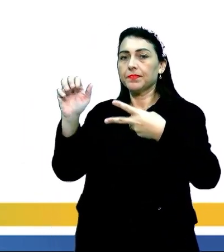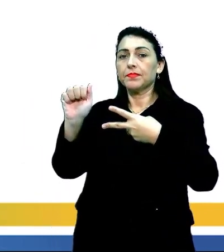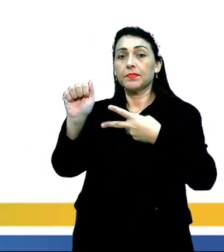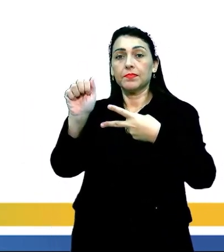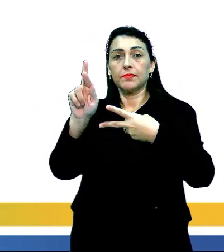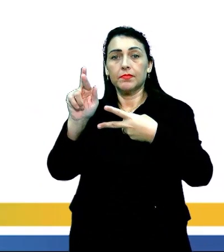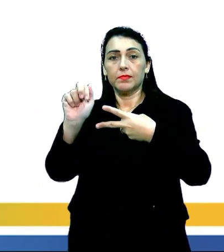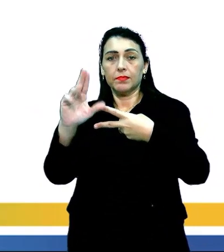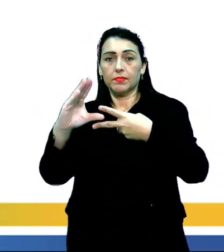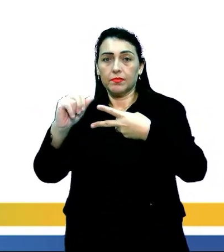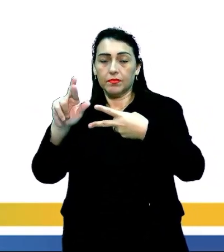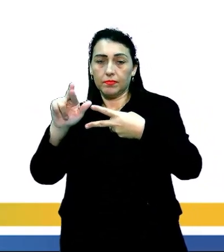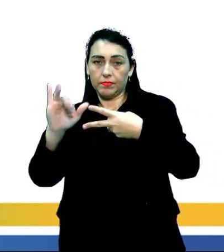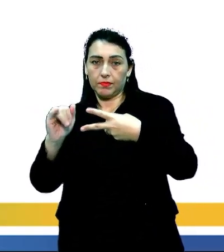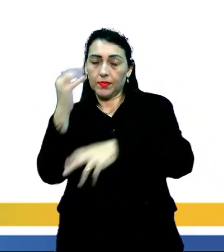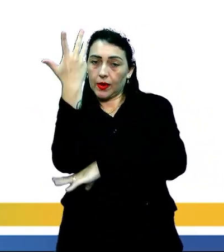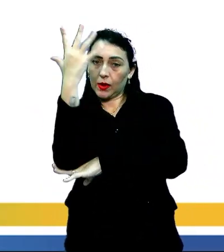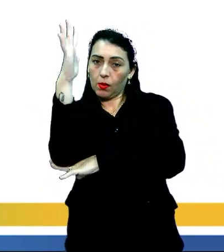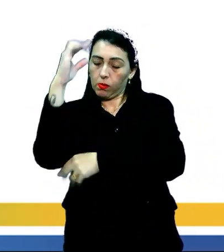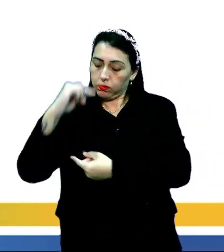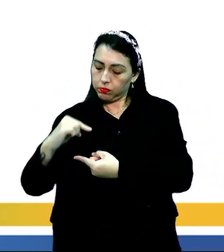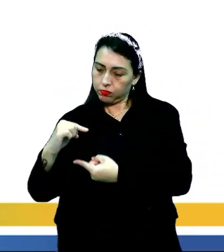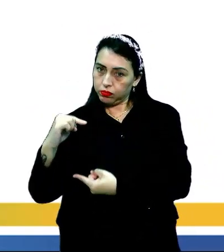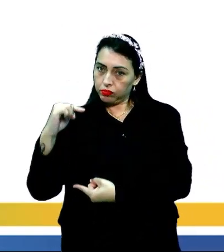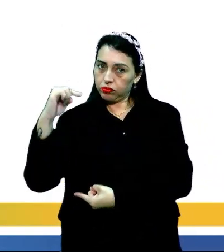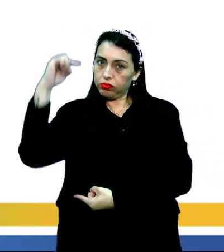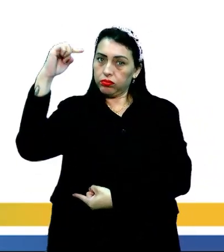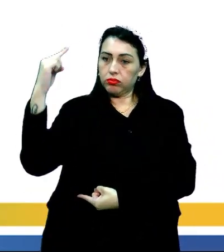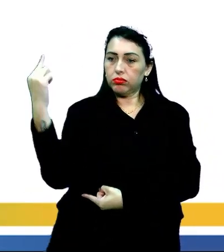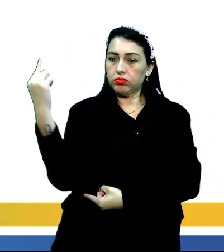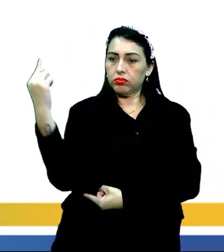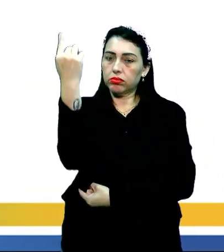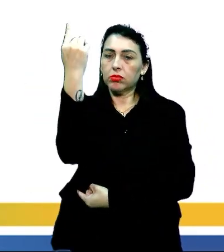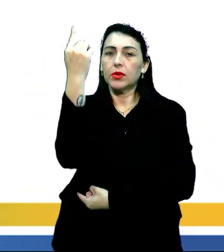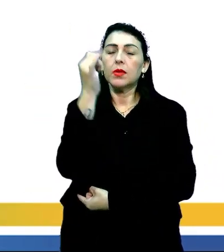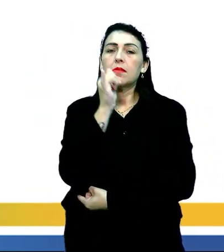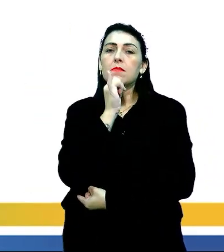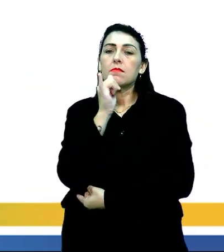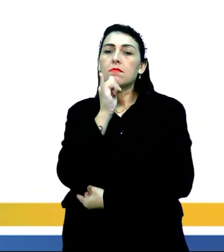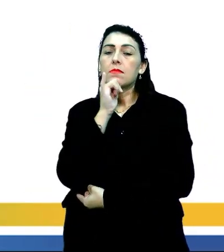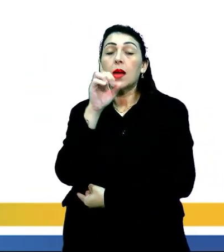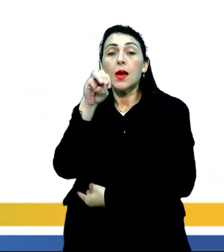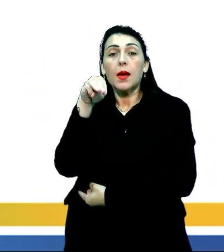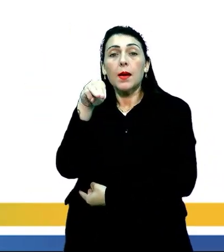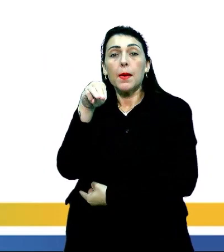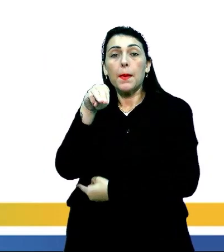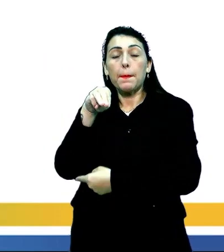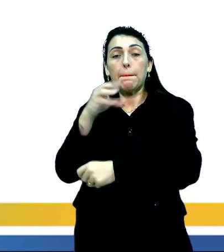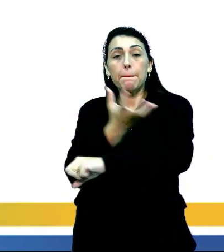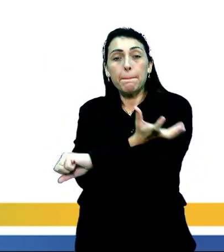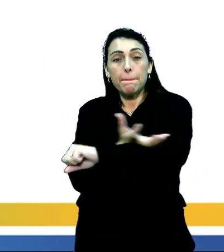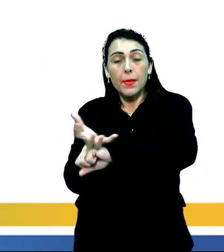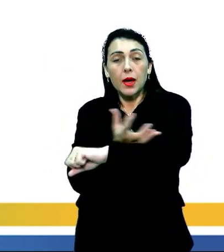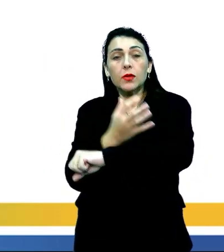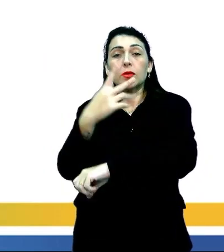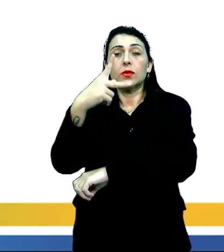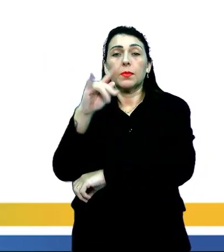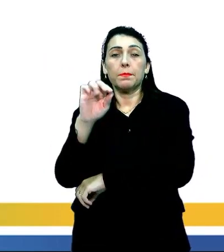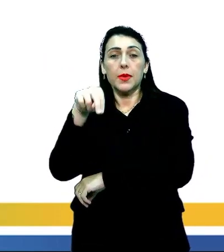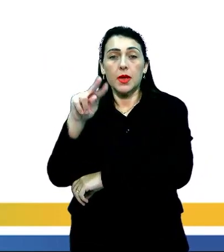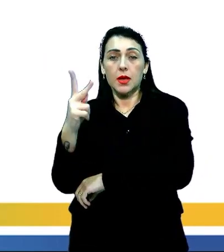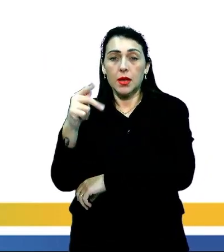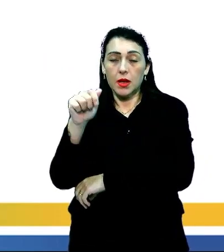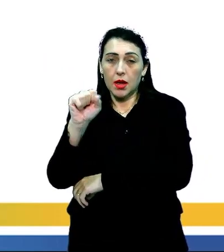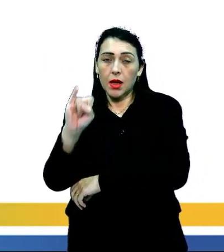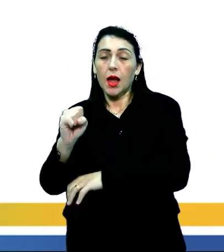ele apresenta árvores de grande porte, que a gente vai chamar, por exemplo, de mata dos pinhais. E é uma vegetação, como eu